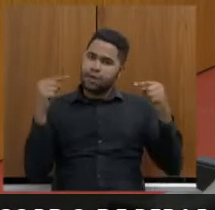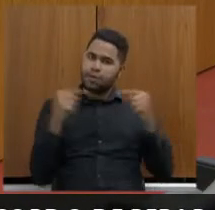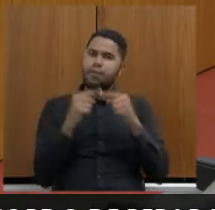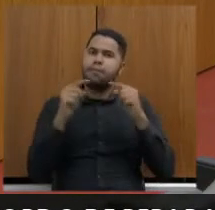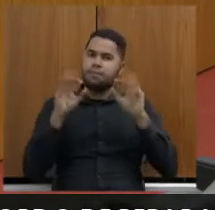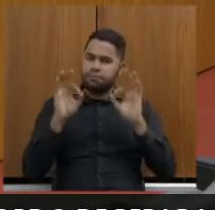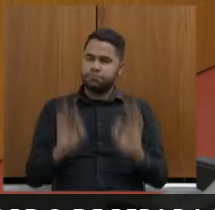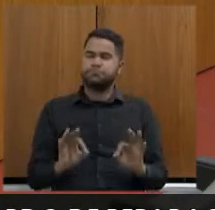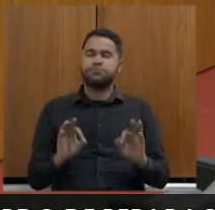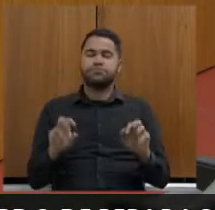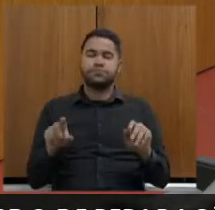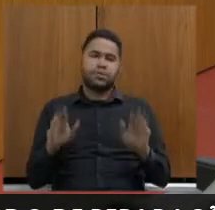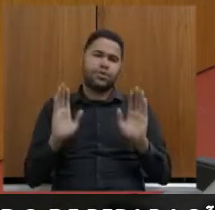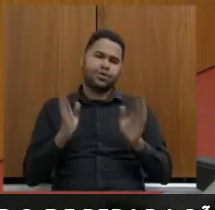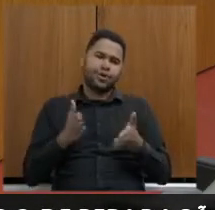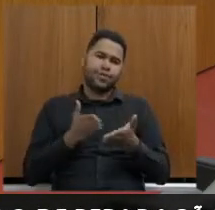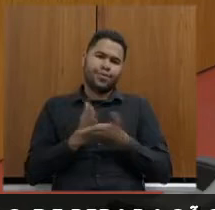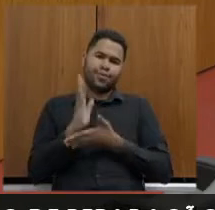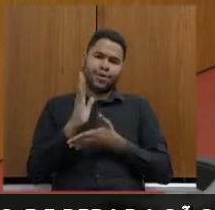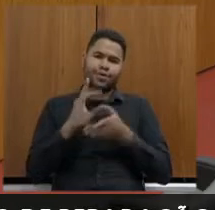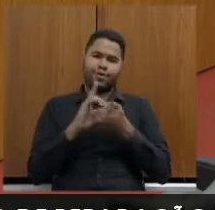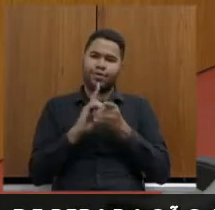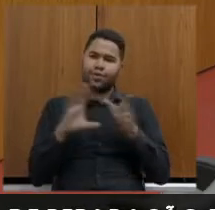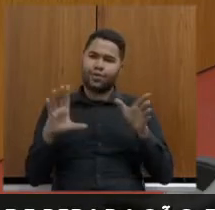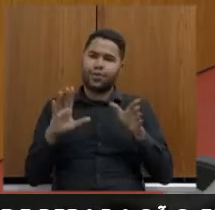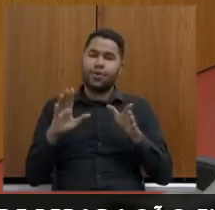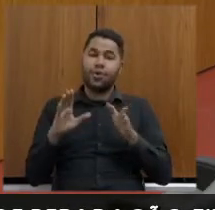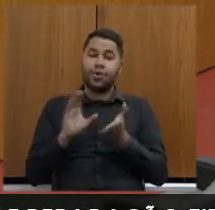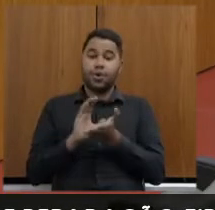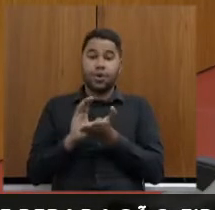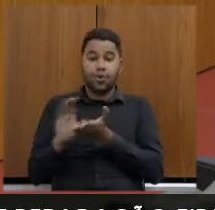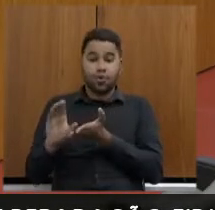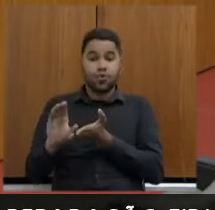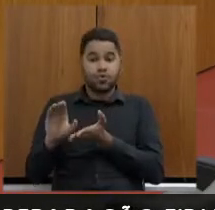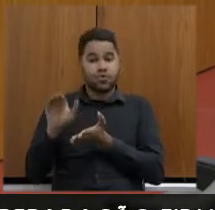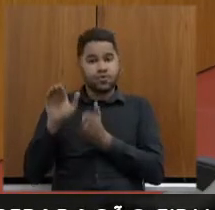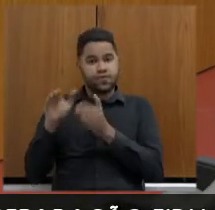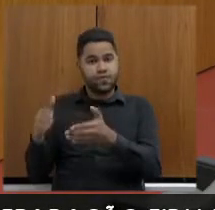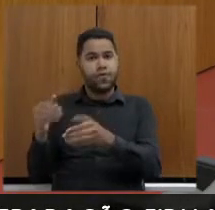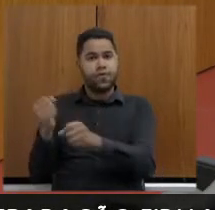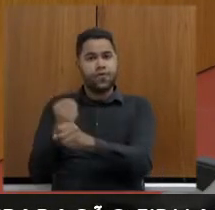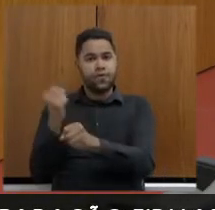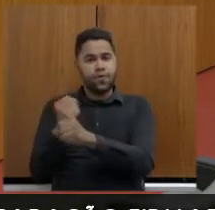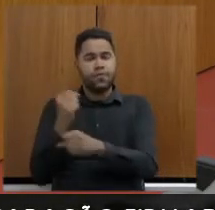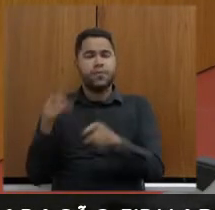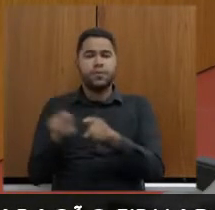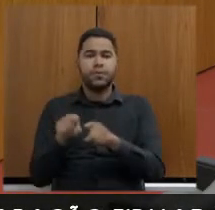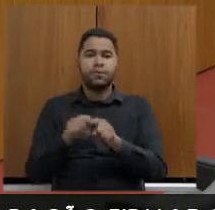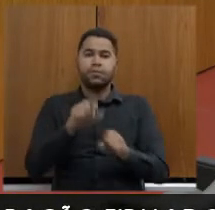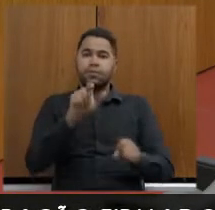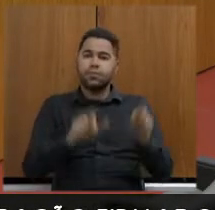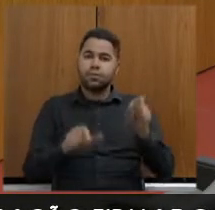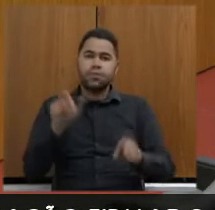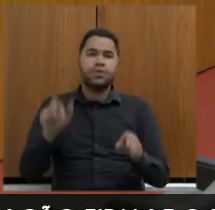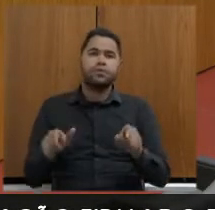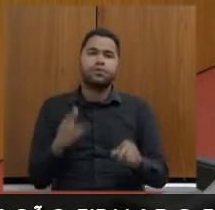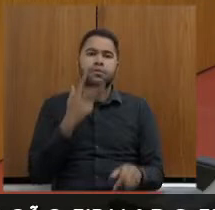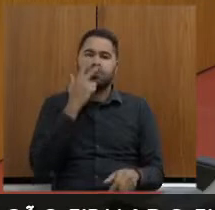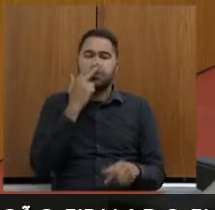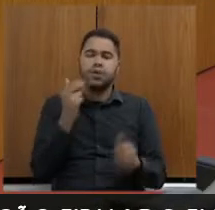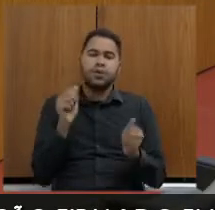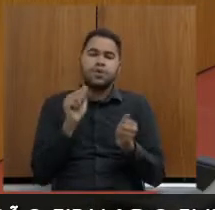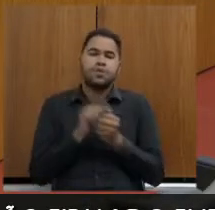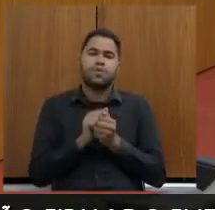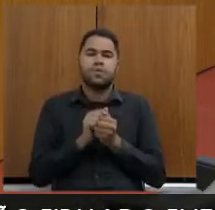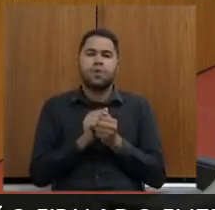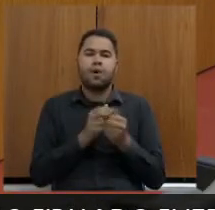aprovação democrática de que parte dos recursos vão ser destinados a essa obra mas também para que essas pessoas elas não carreguem consigo